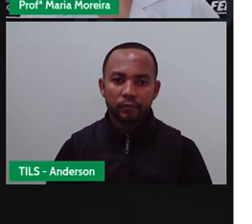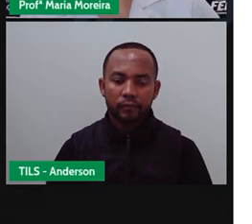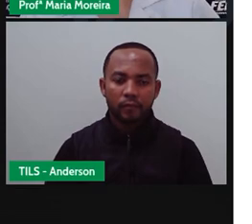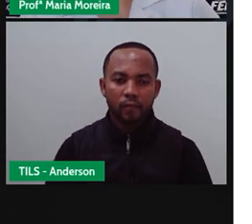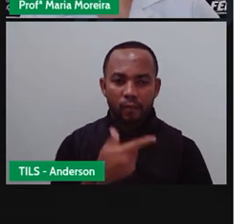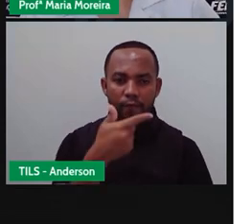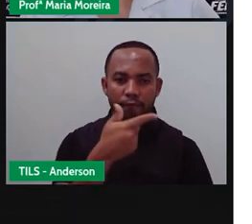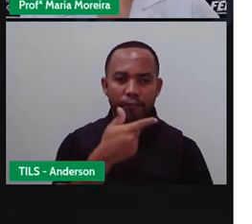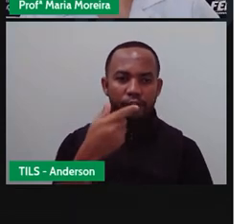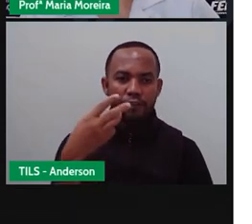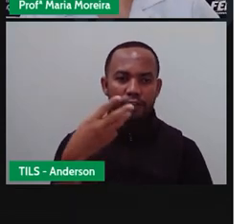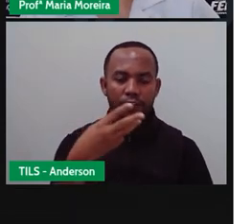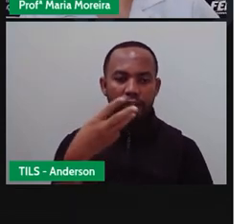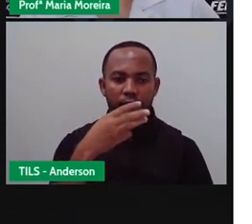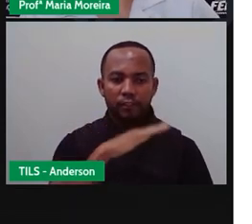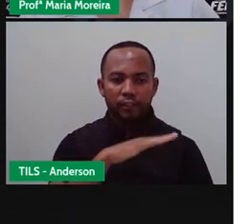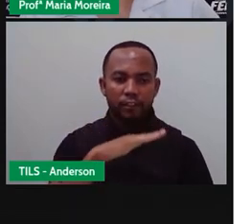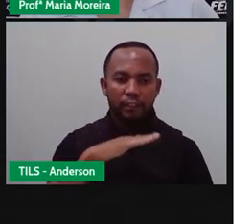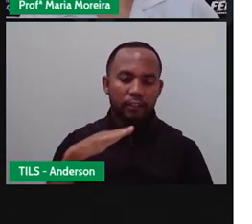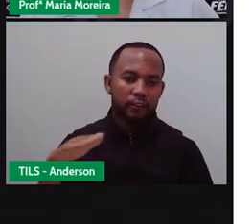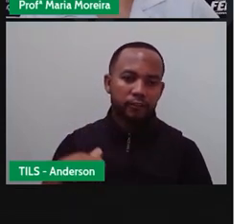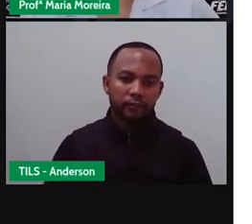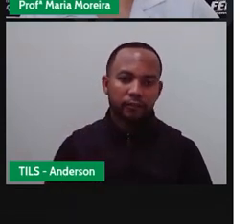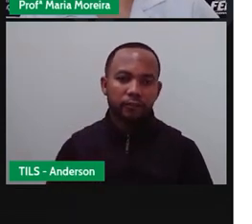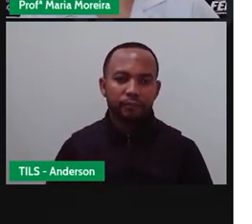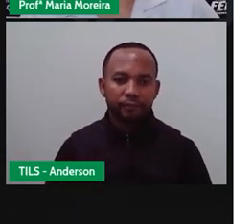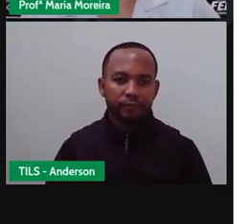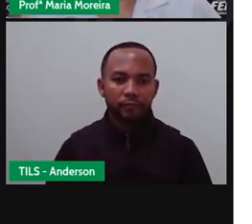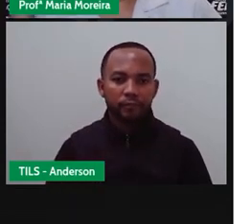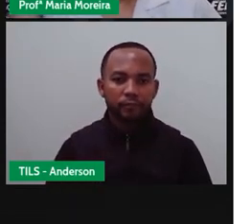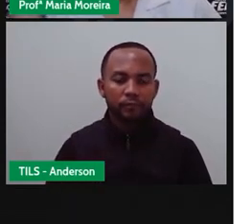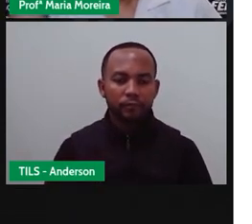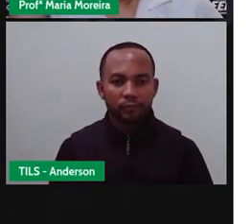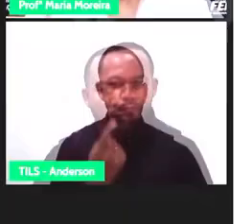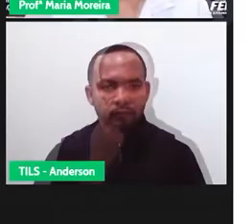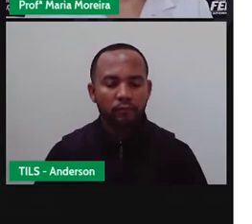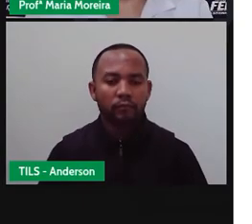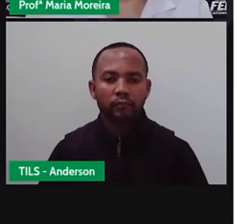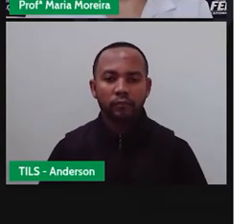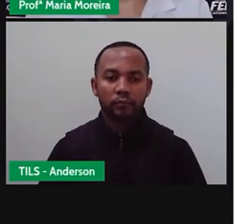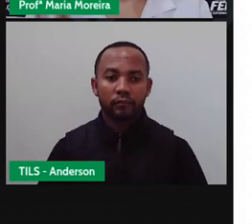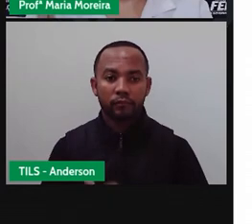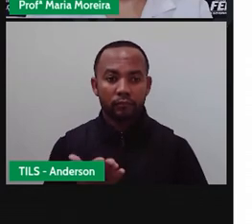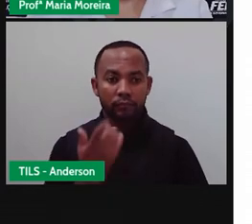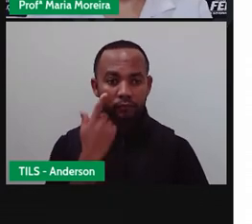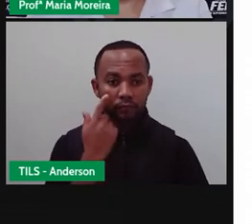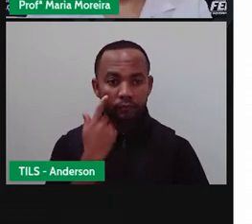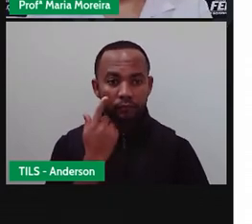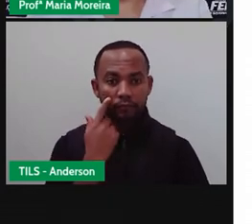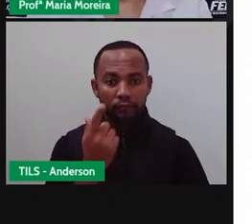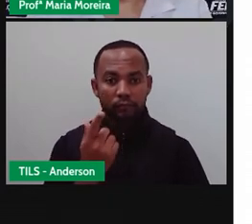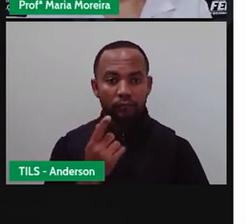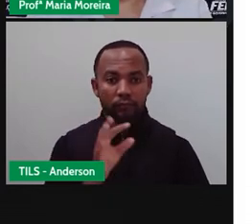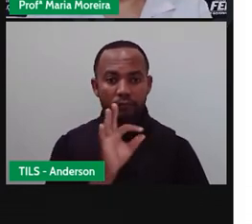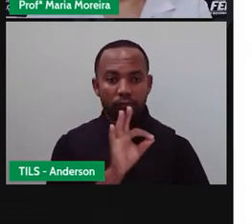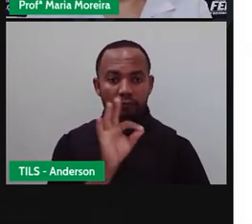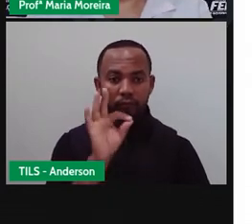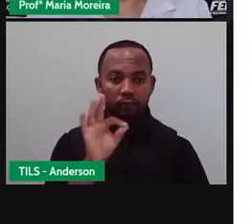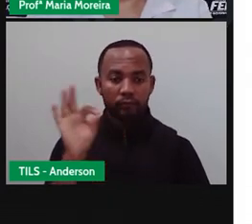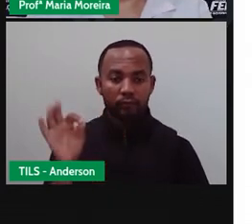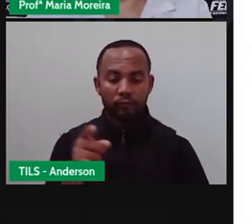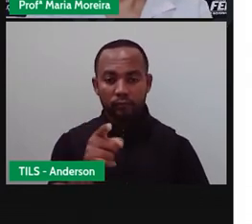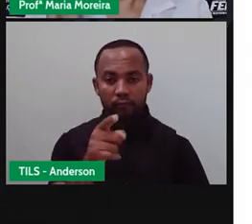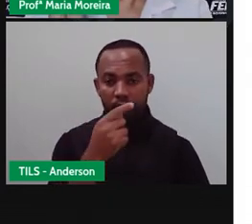Vinte e três crianças. Olha só. E agora a gente vai ver mais um gráfico, só que nesse